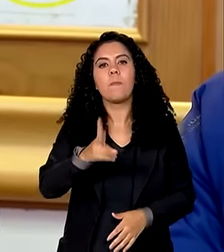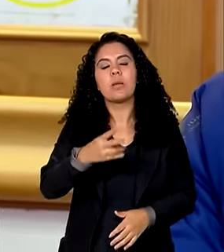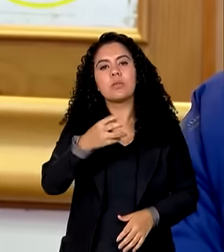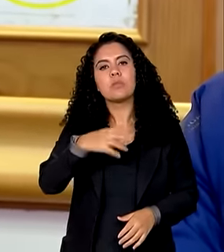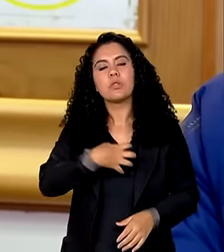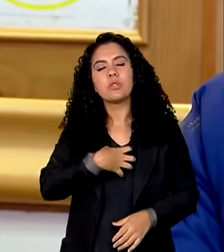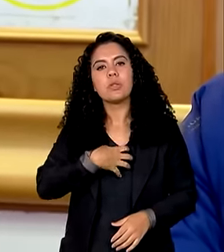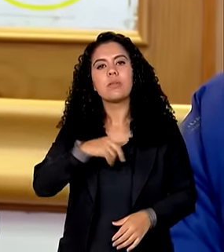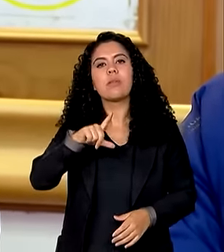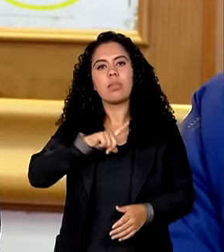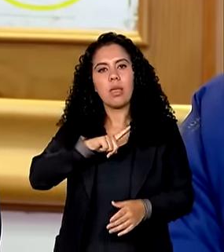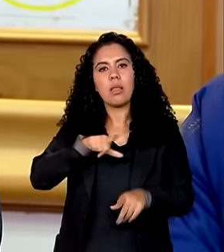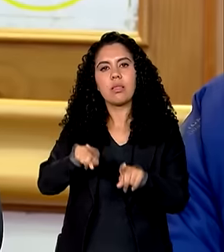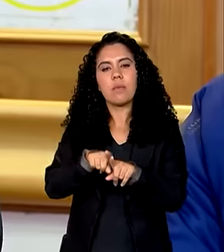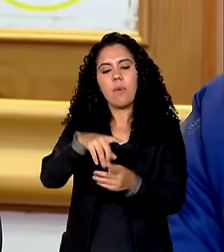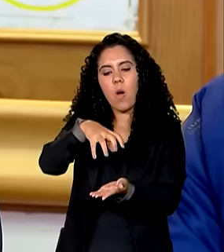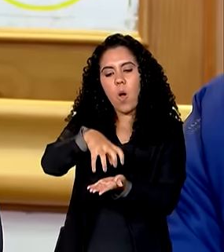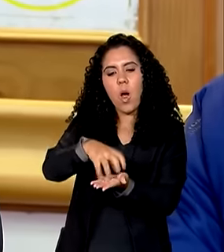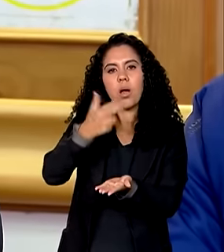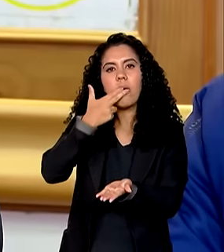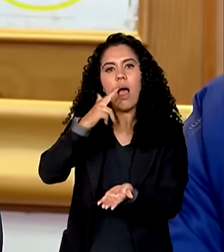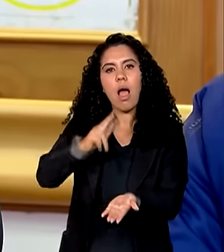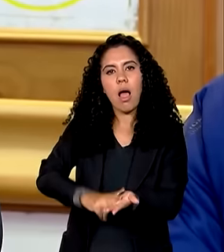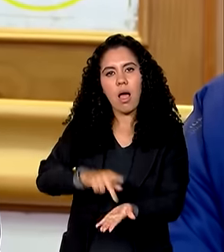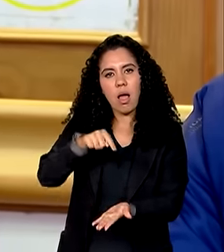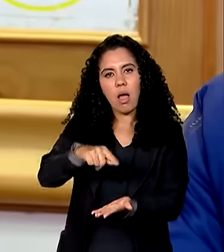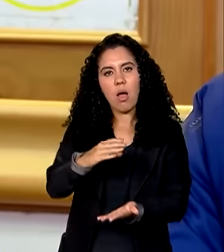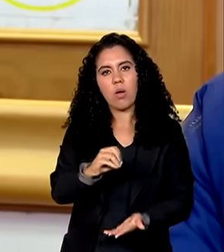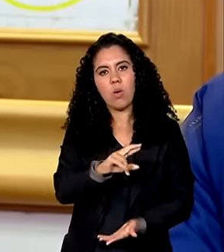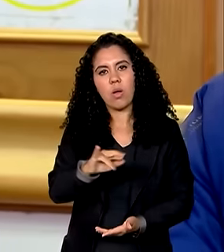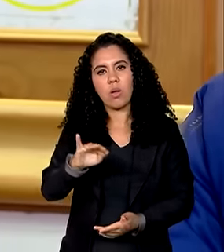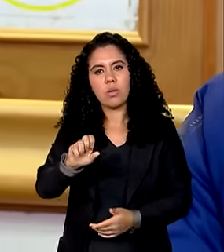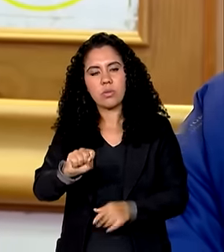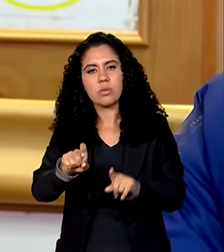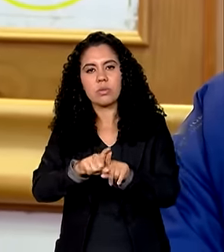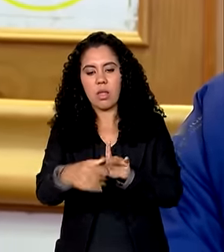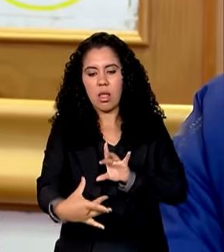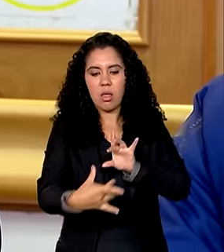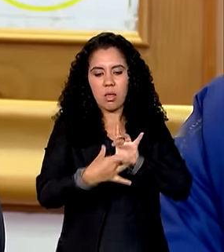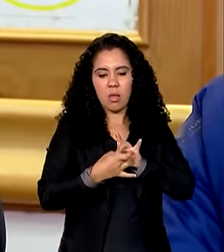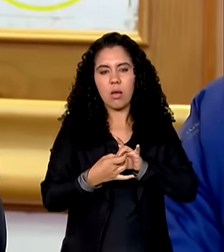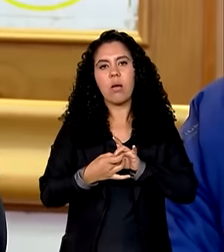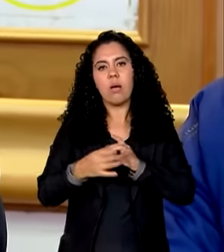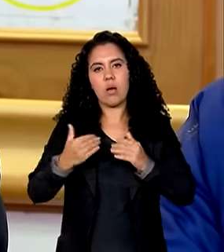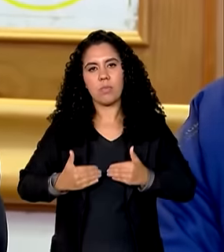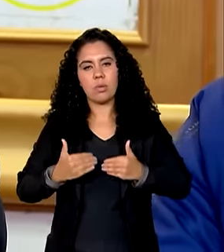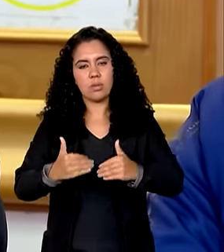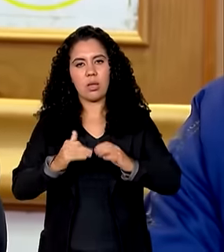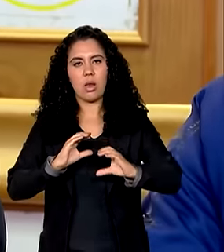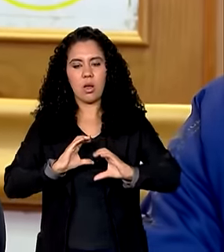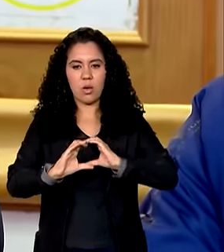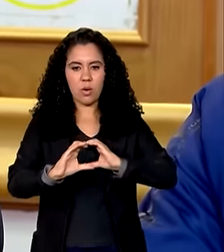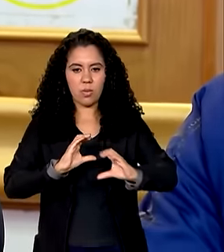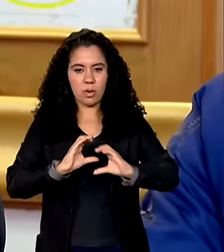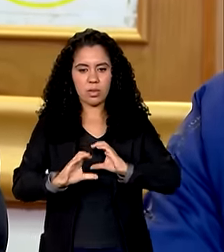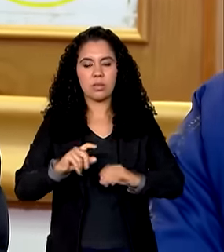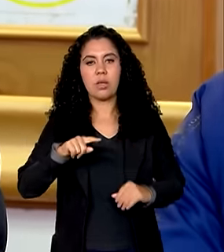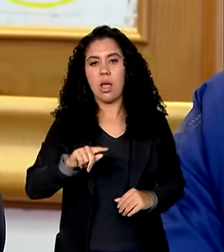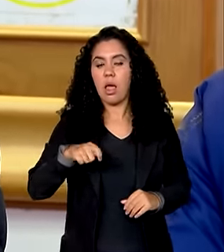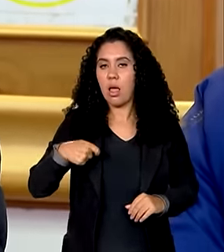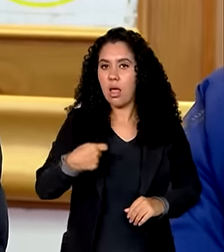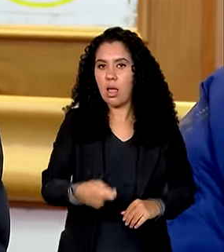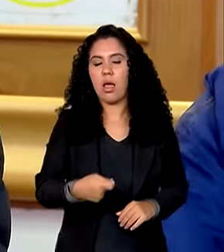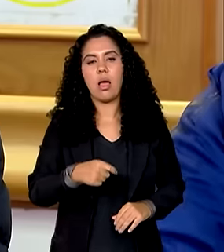que é uma empresa também vinculada ao Ministério das Comunicações é a maior empresa pública do